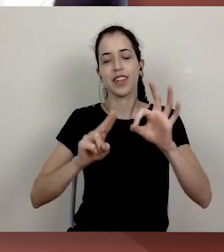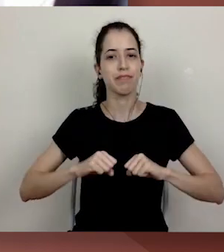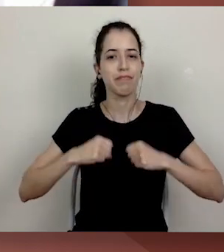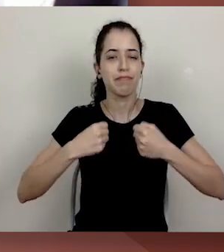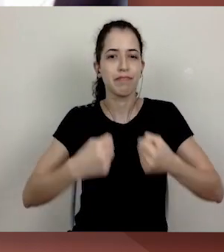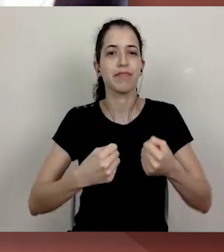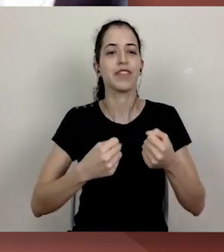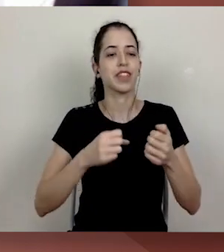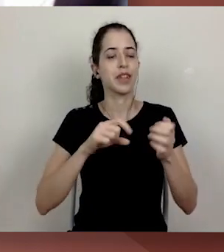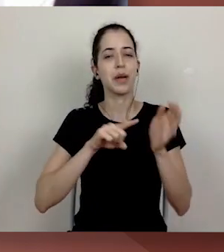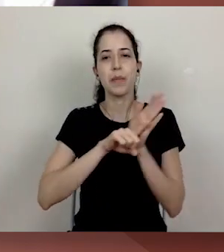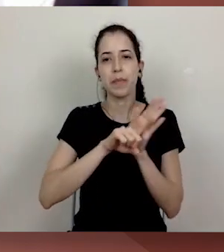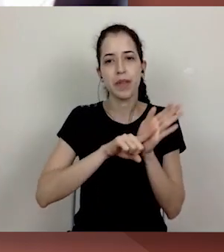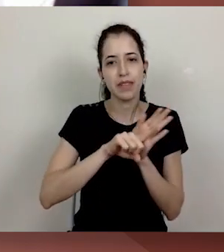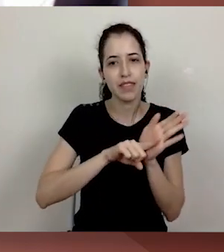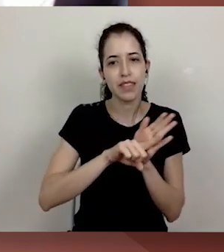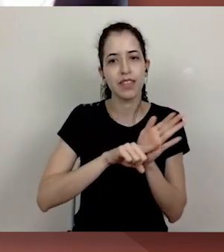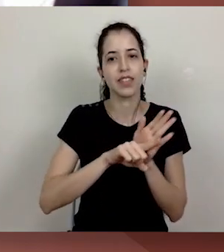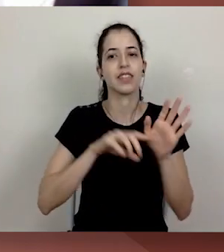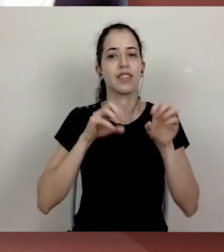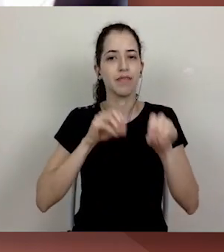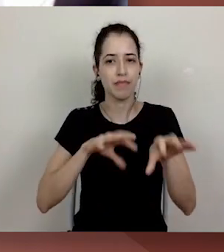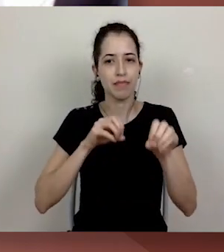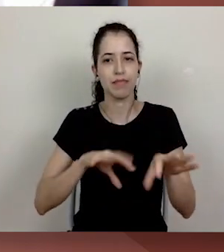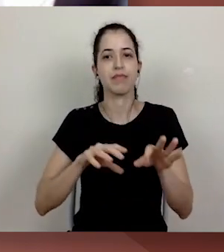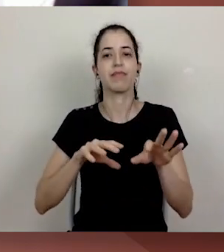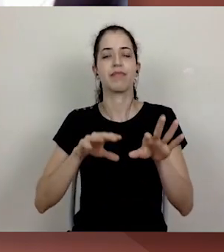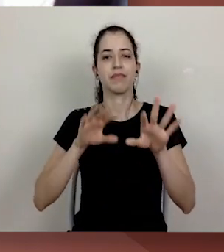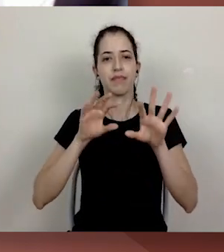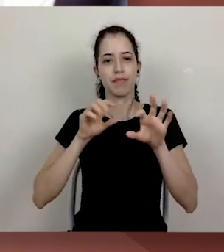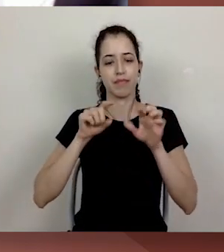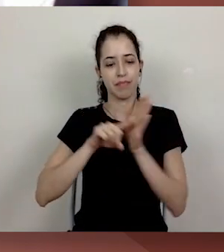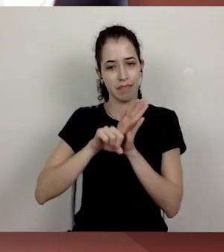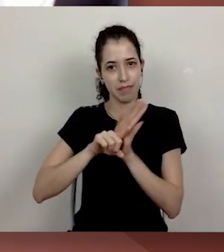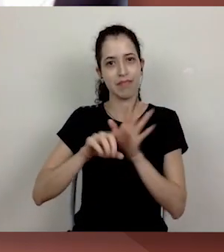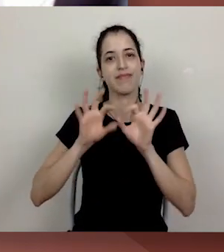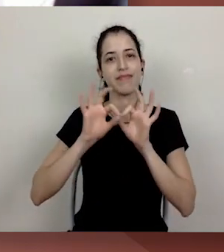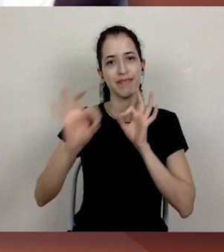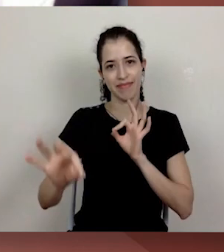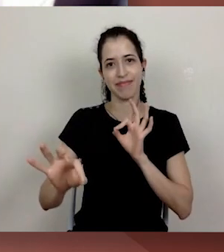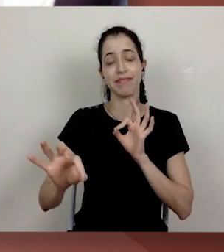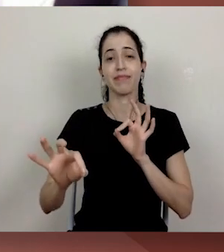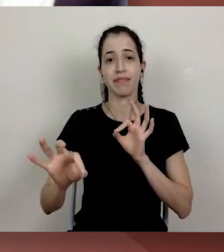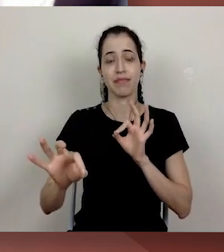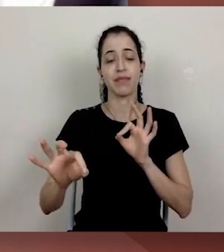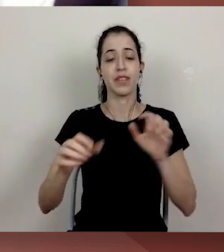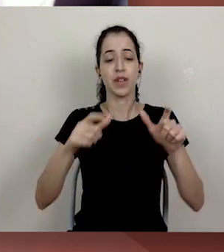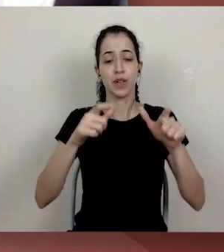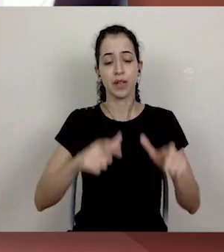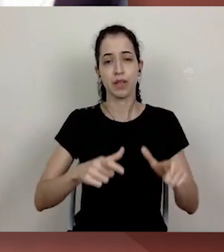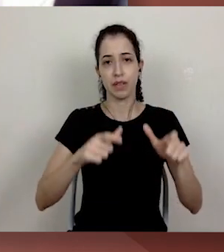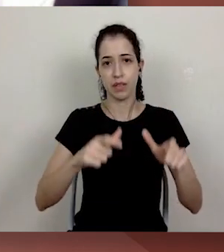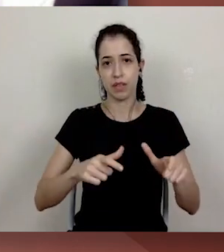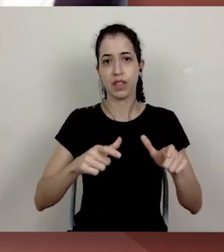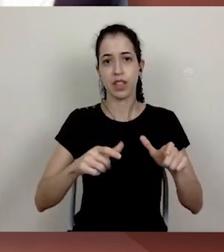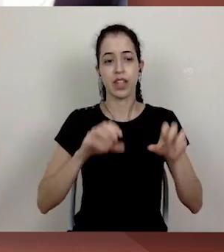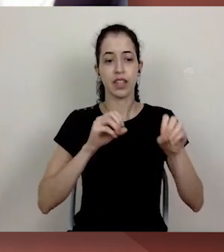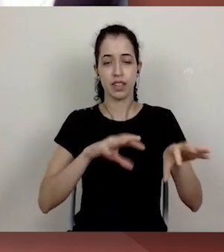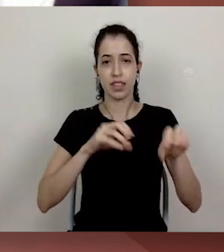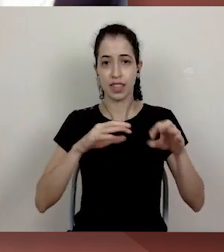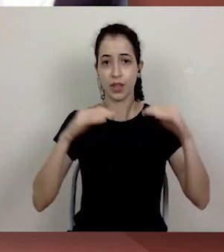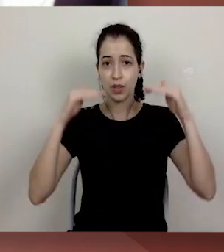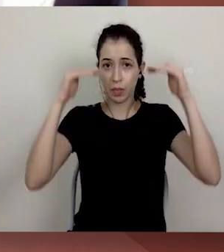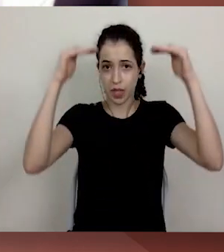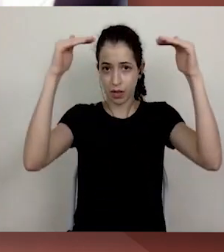sua administração. O ensino superior ainda é um ambiente de predomínio masculino e caracterizado pelo